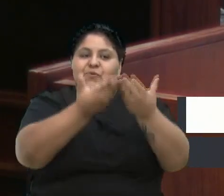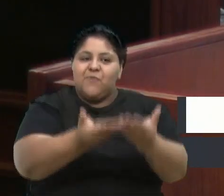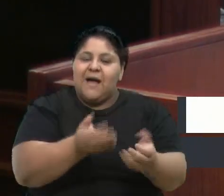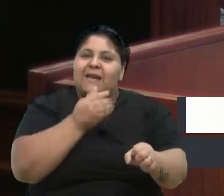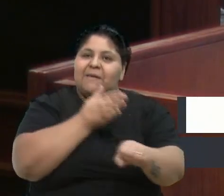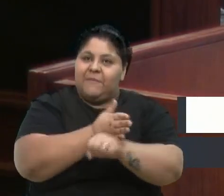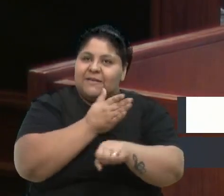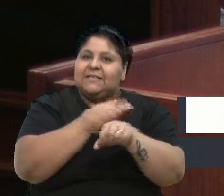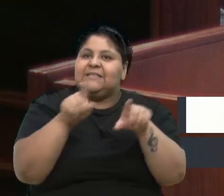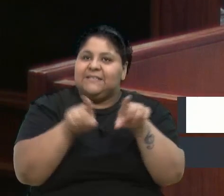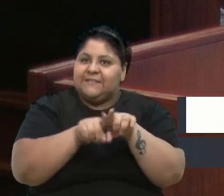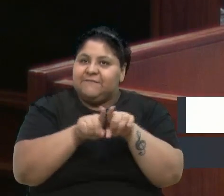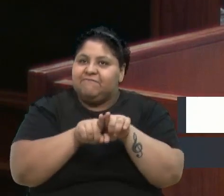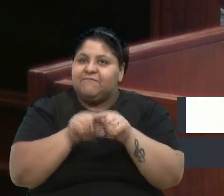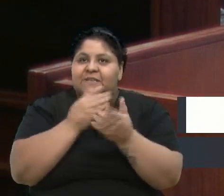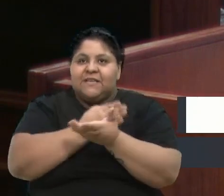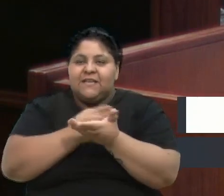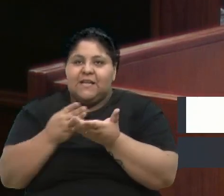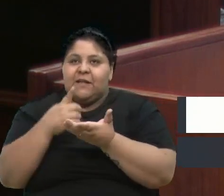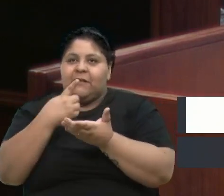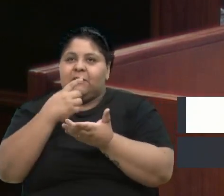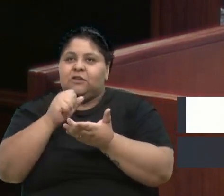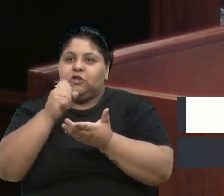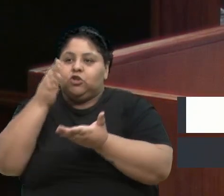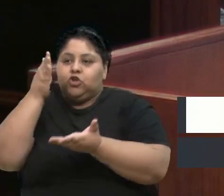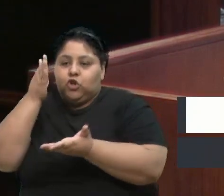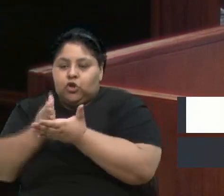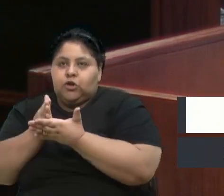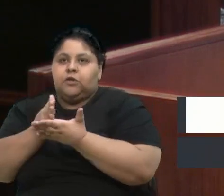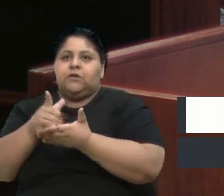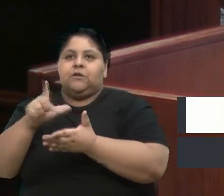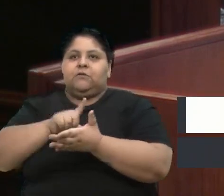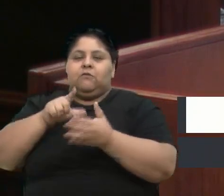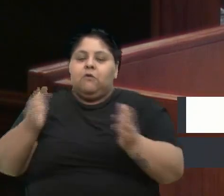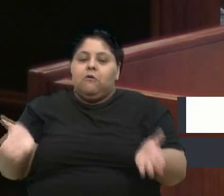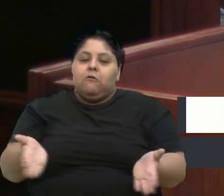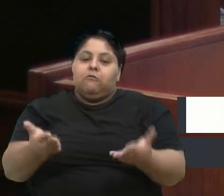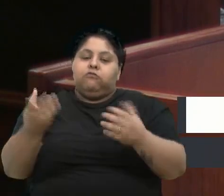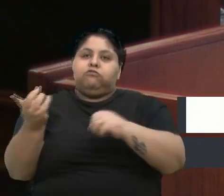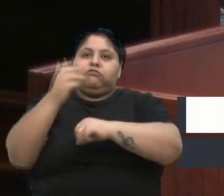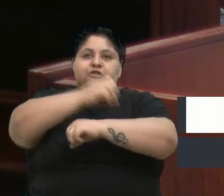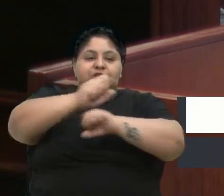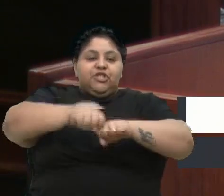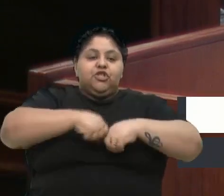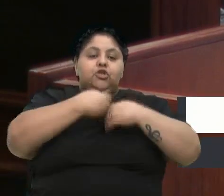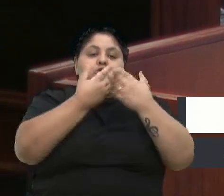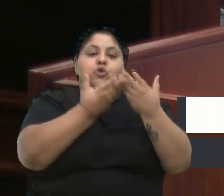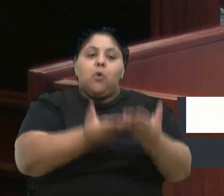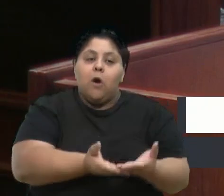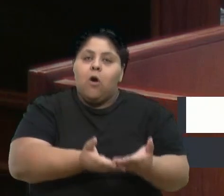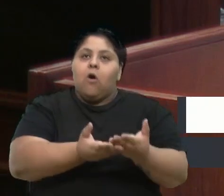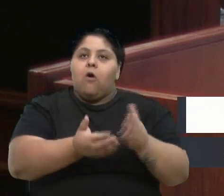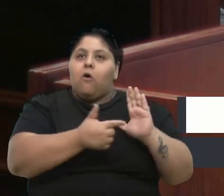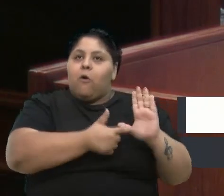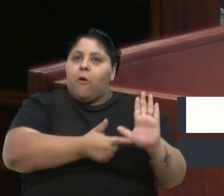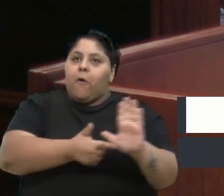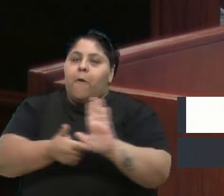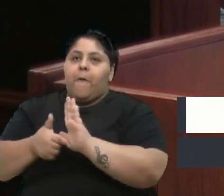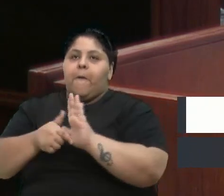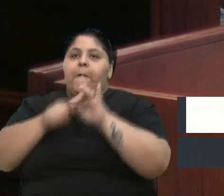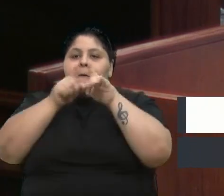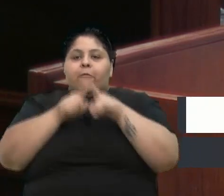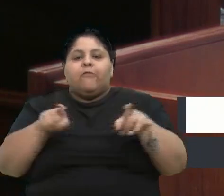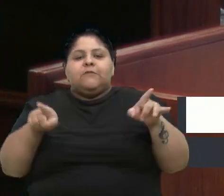E, a partir das 18h30, haverá a grande celebração do Dia de Doar, com a apresentação de concertos